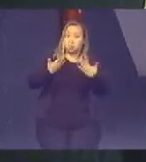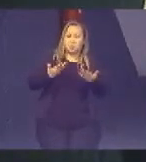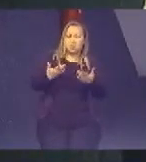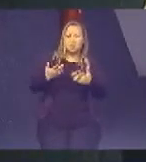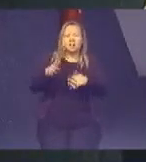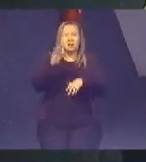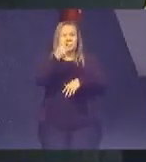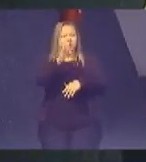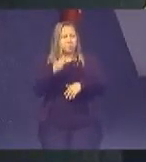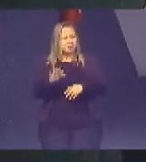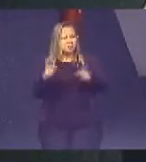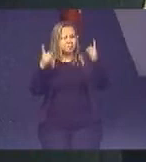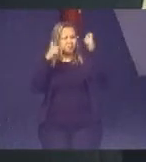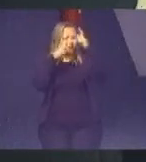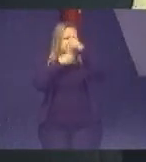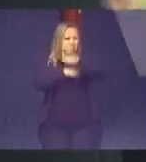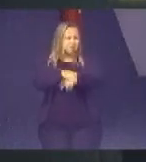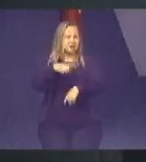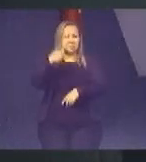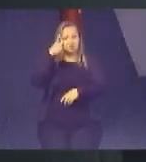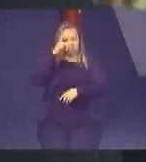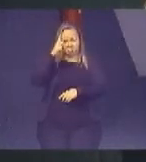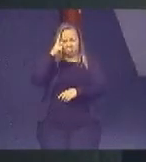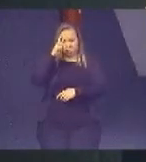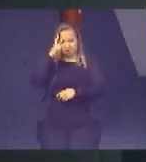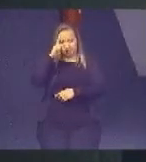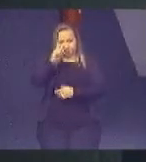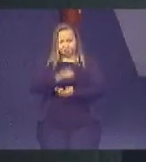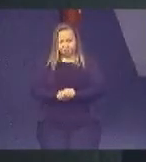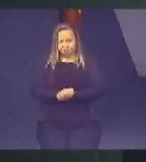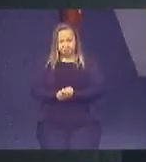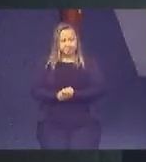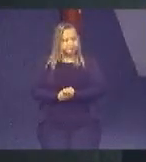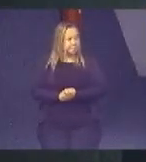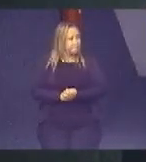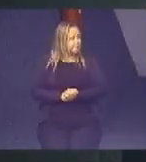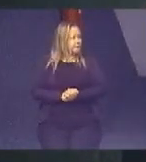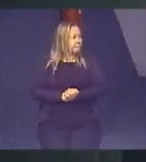que acontecem no dia a dia. A próxima.